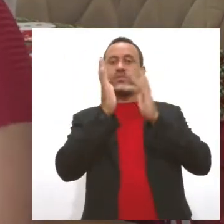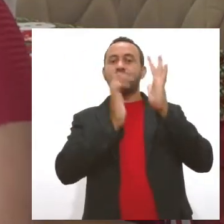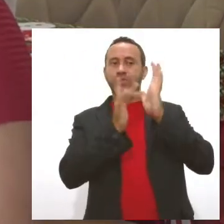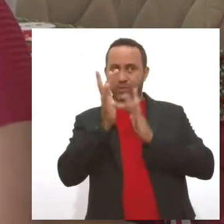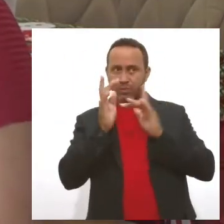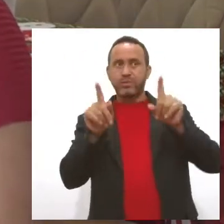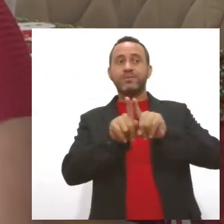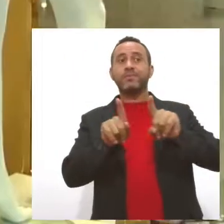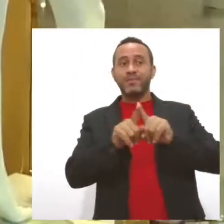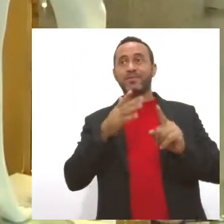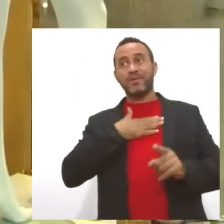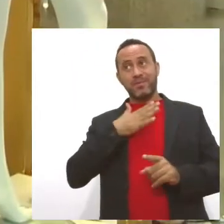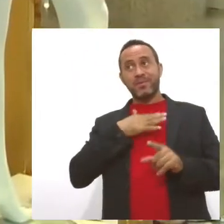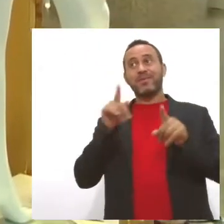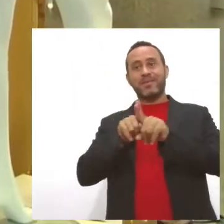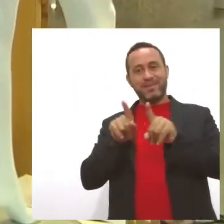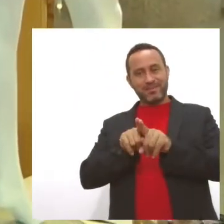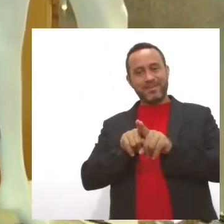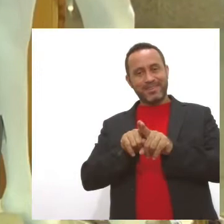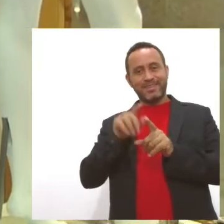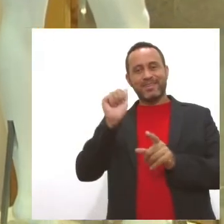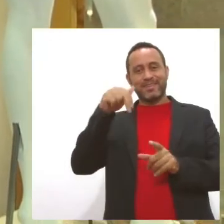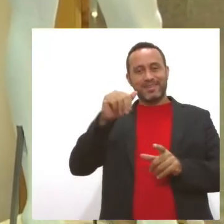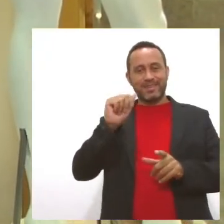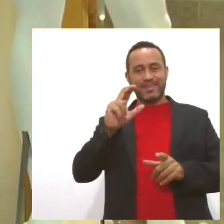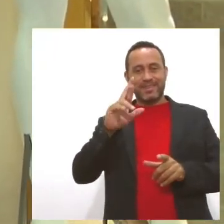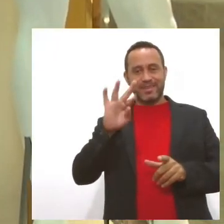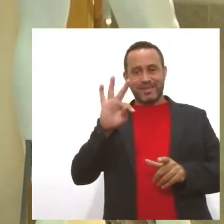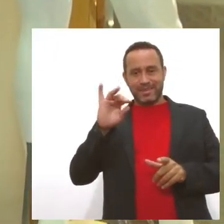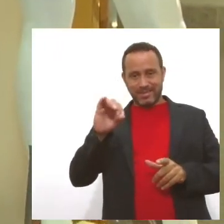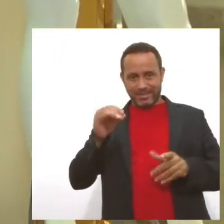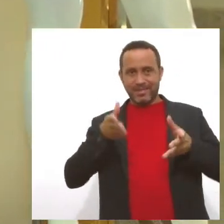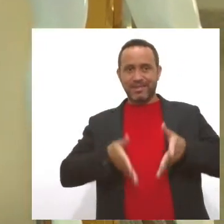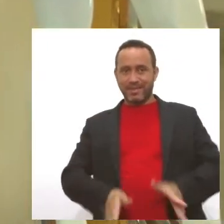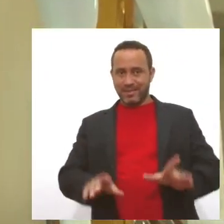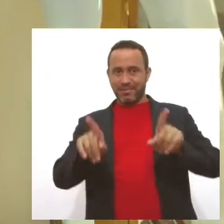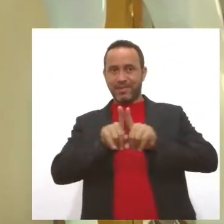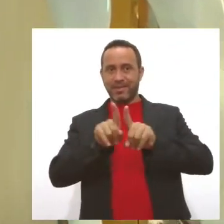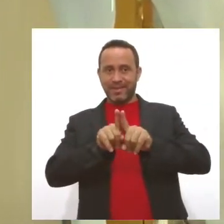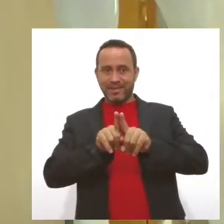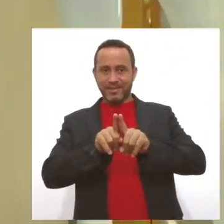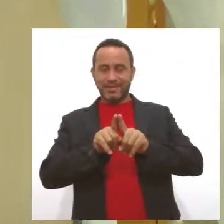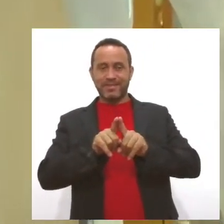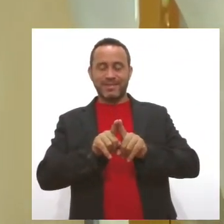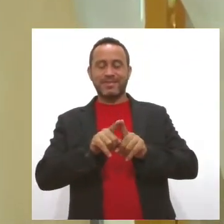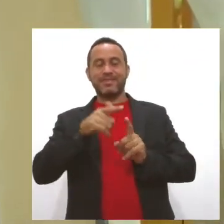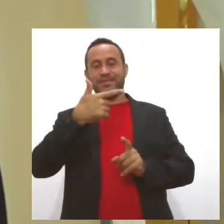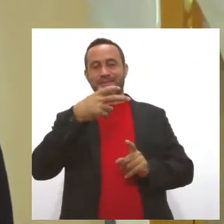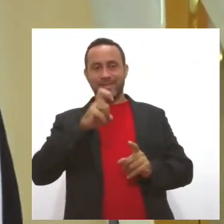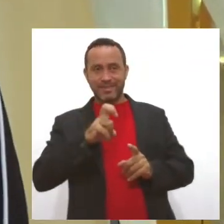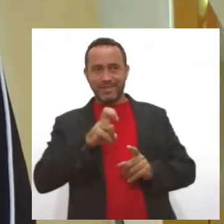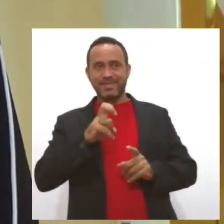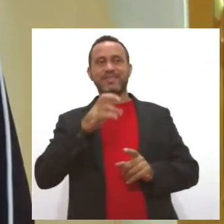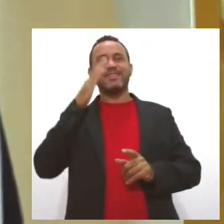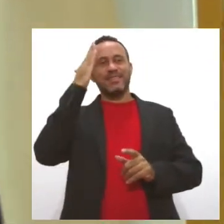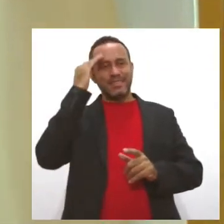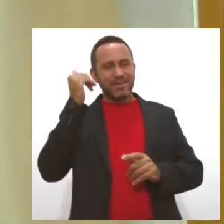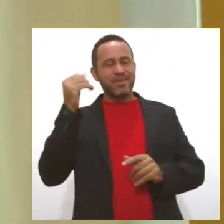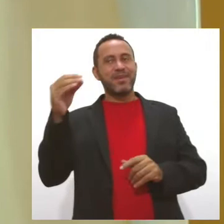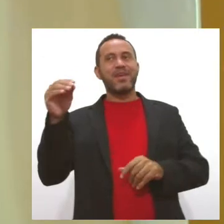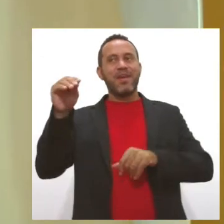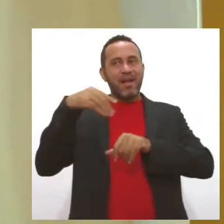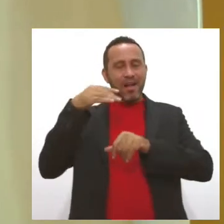comemorar o meu aniversário. Ana Cristina, que também nasceu no dia do Natal, confessa ter ouvido algumas vezes